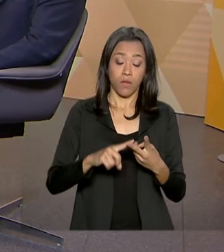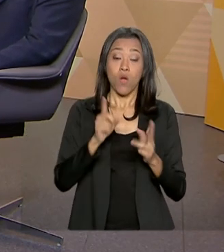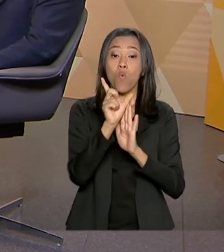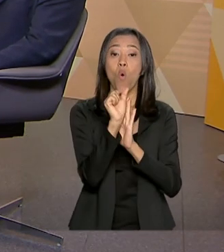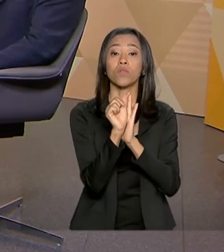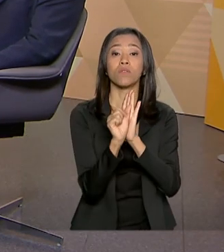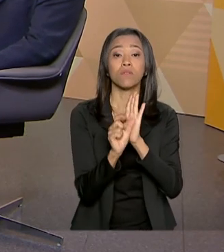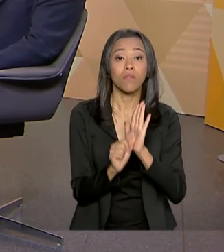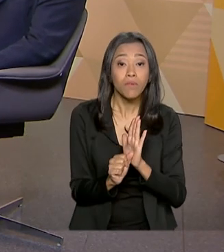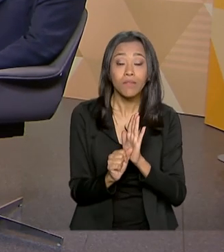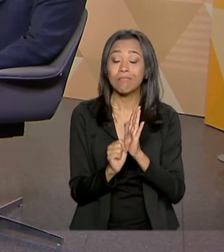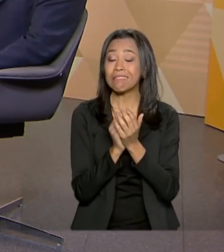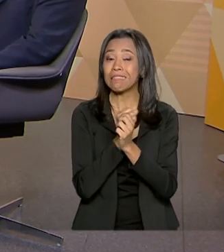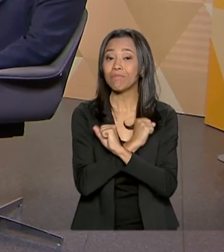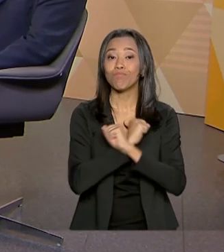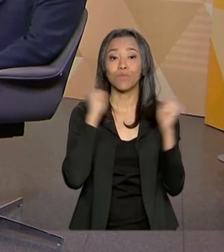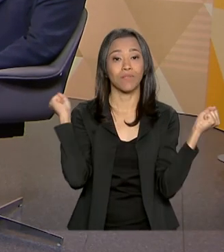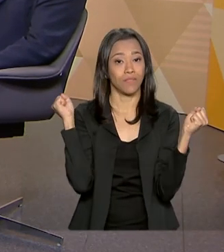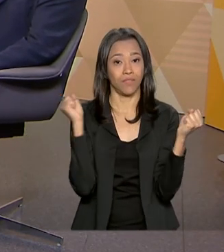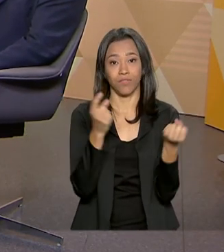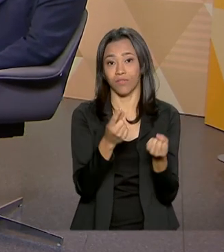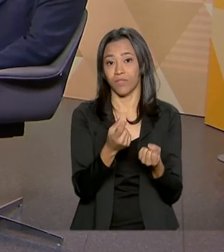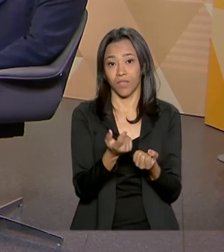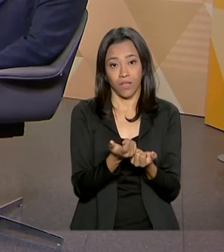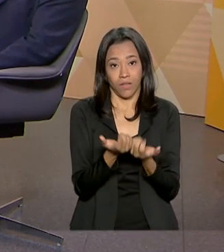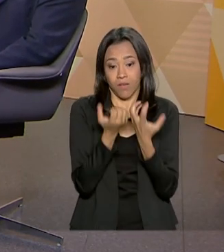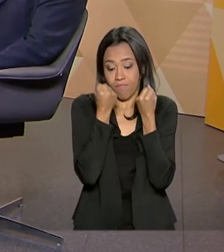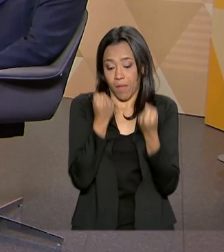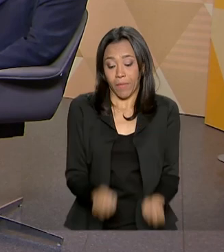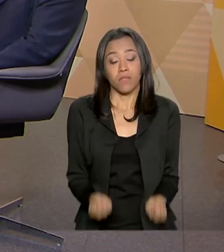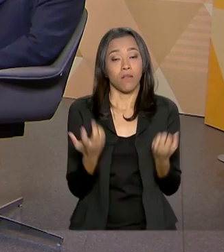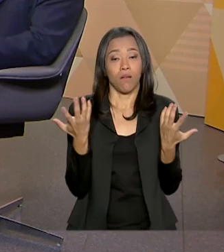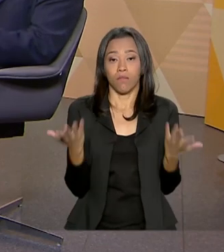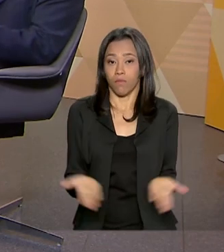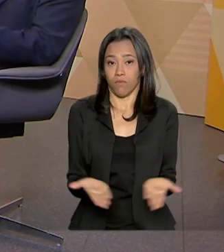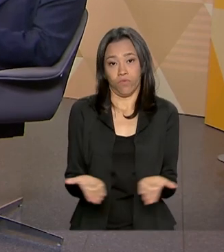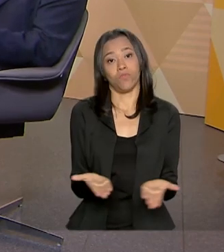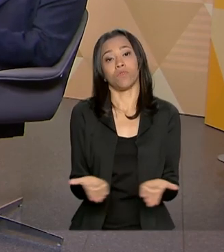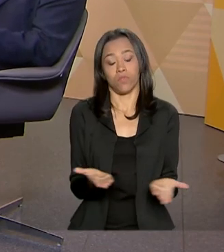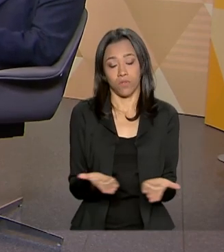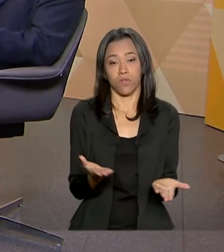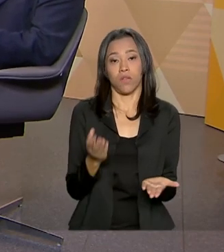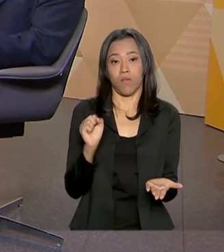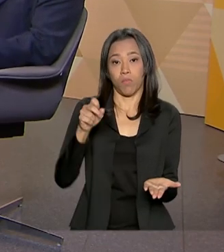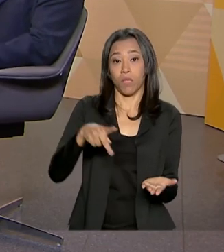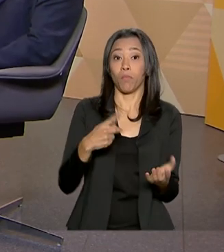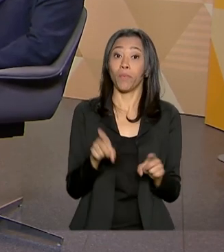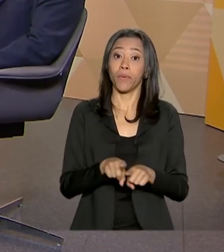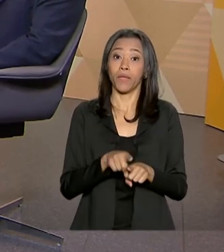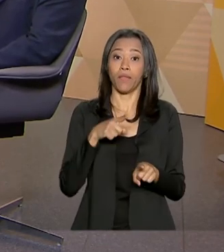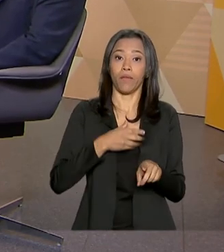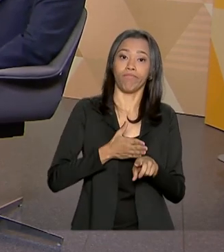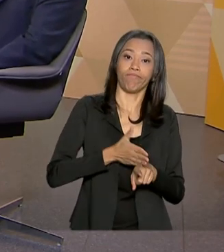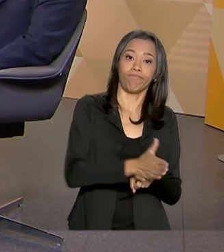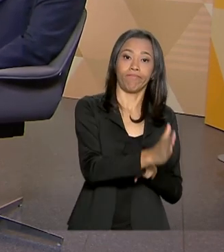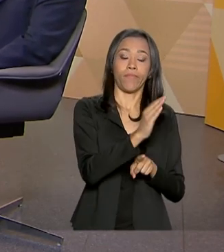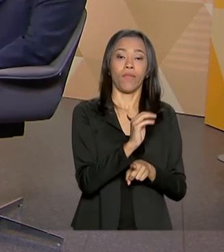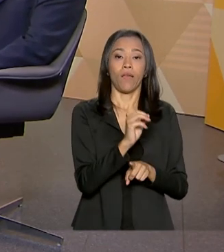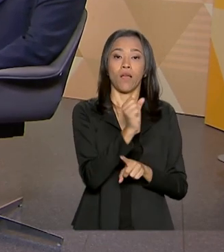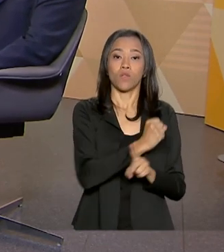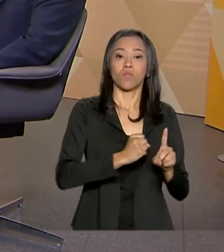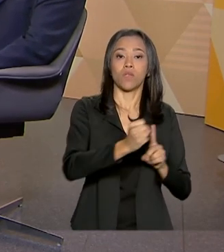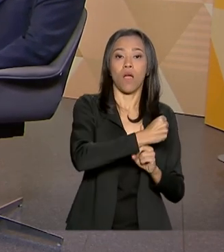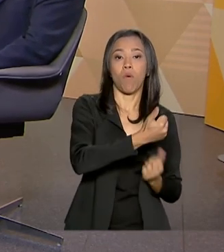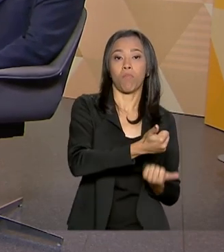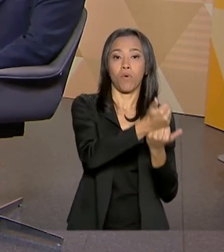comporta essa quantidade de recursos. Nós estamos dependendo, despendendo hoje, entre a assistência social e a